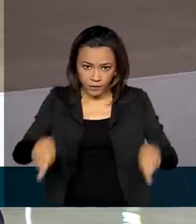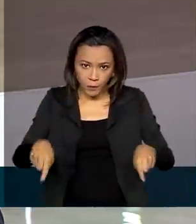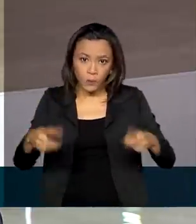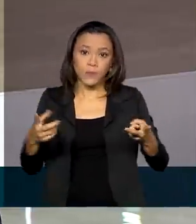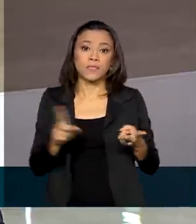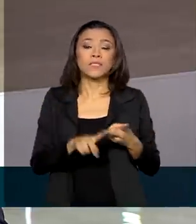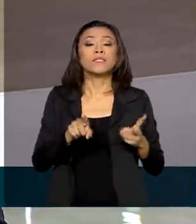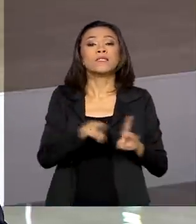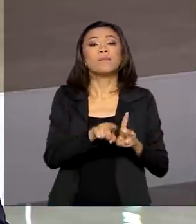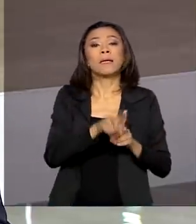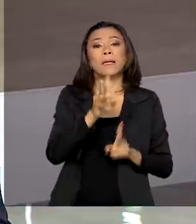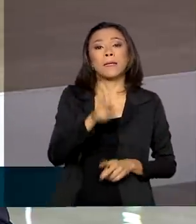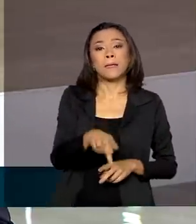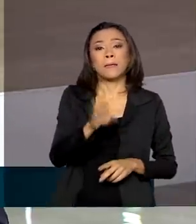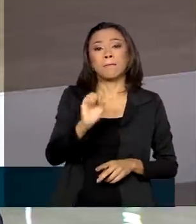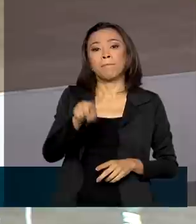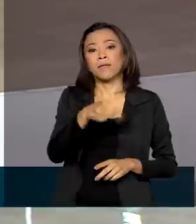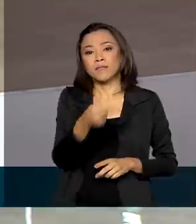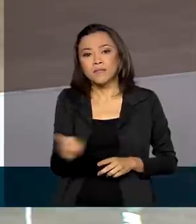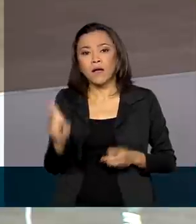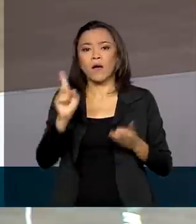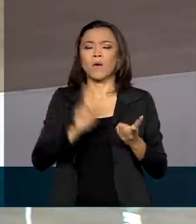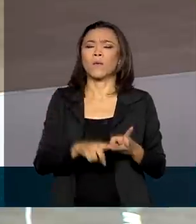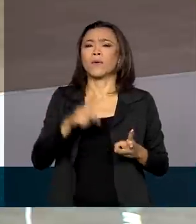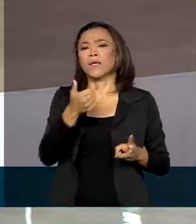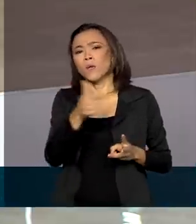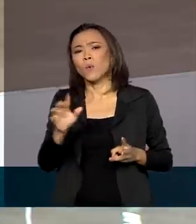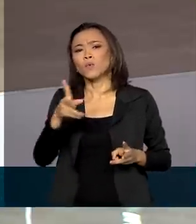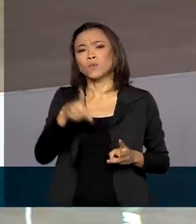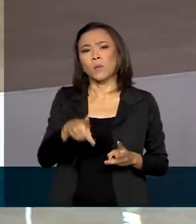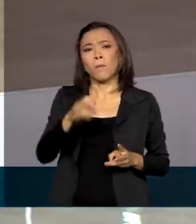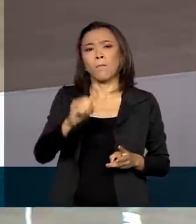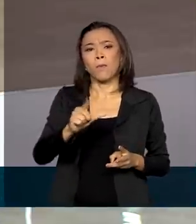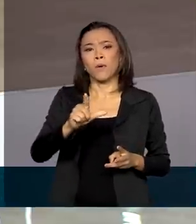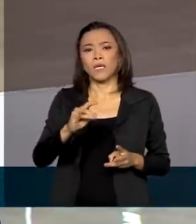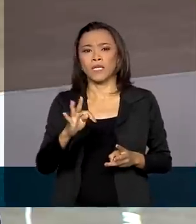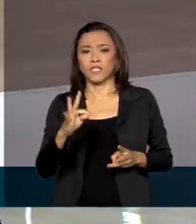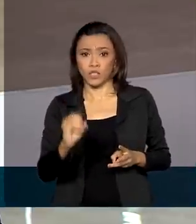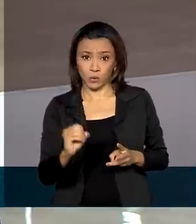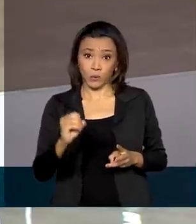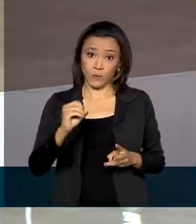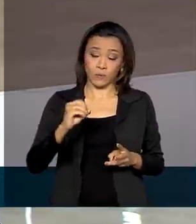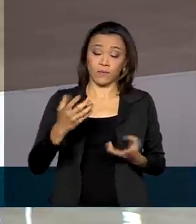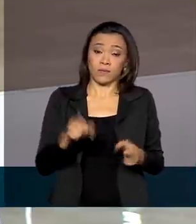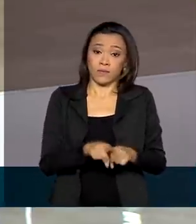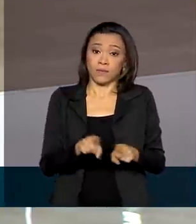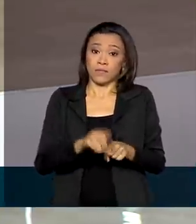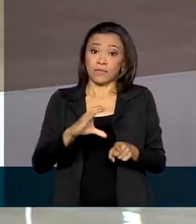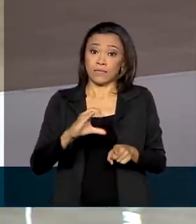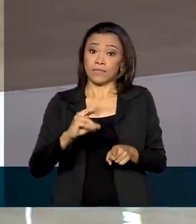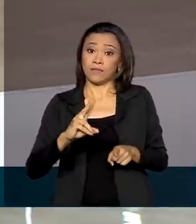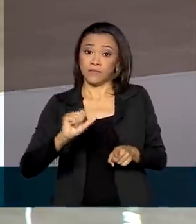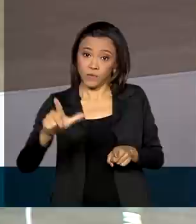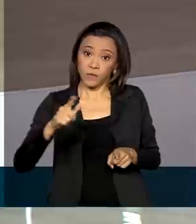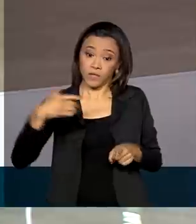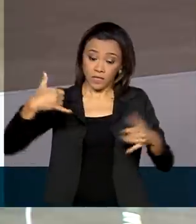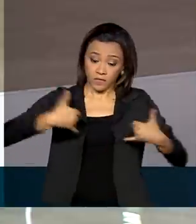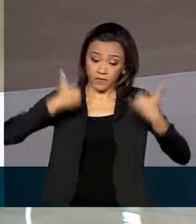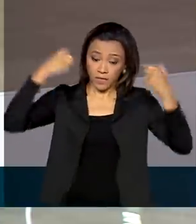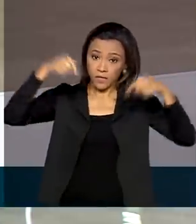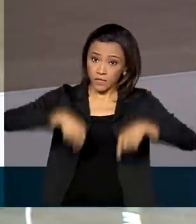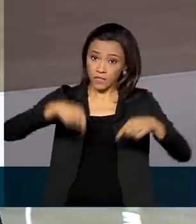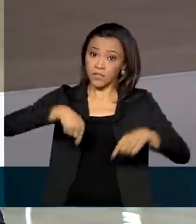pensionistas e anistiados políticos civis que fizeram aniversário a partir de janeiro deste ano vão receber